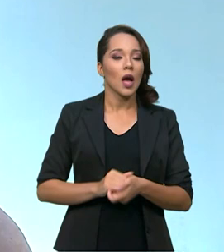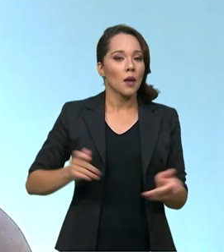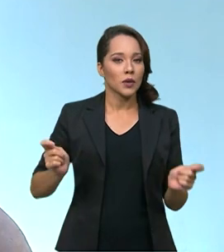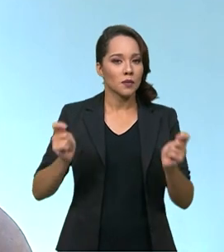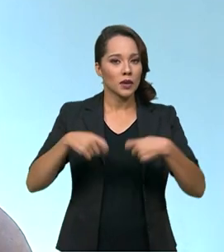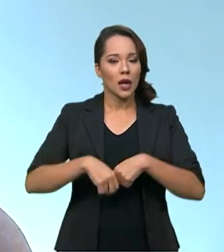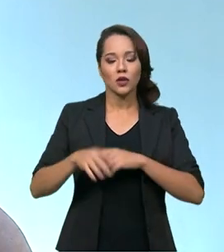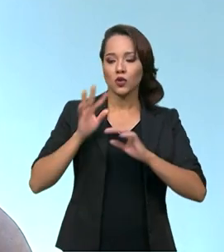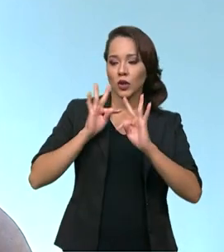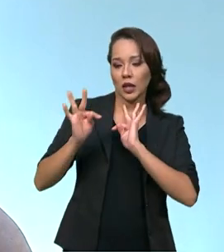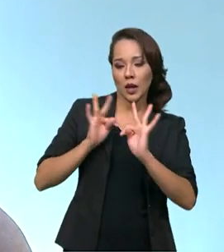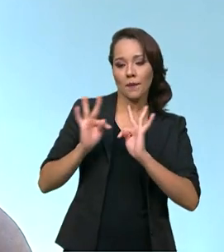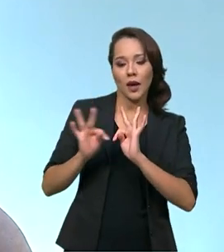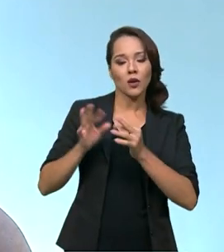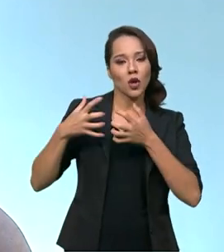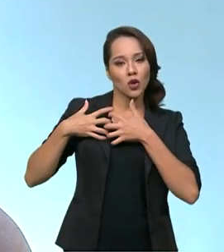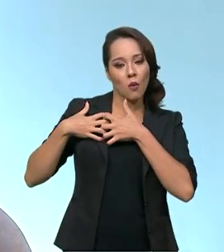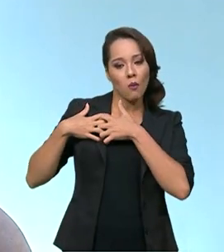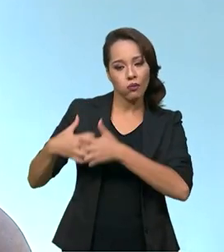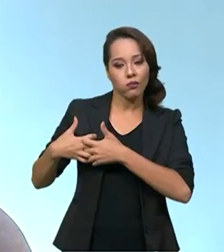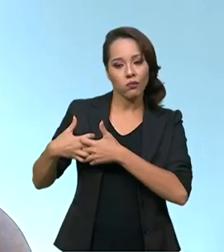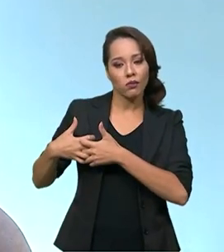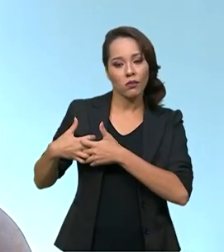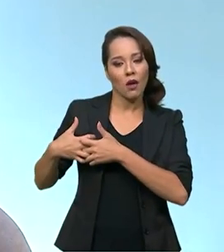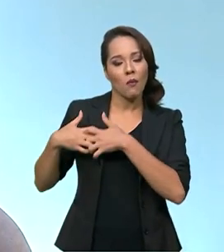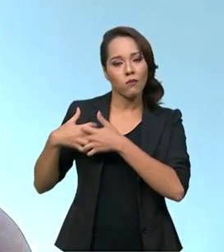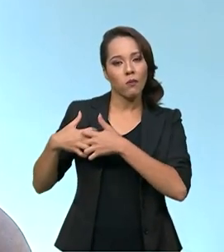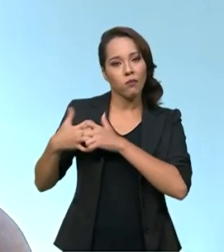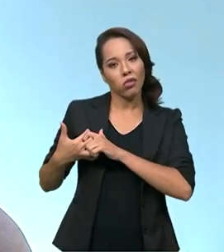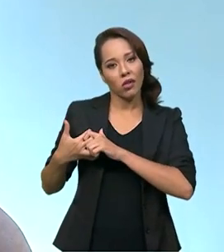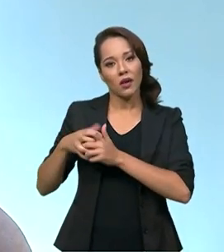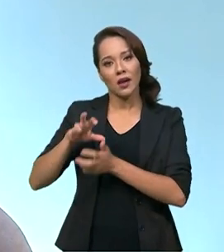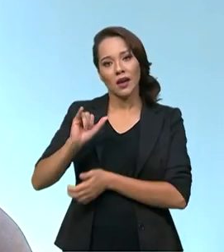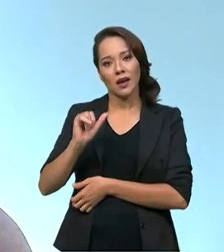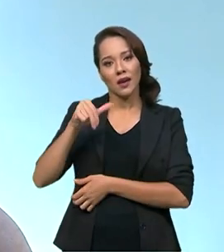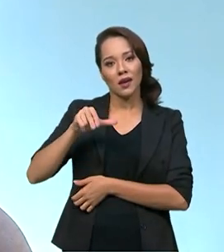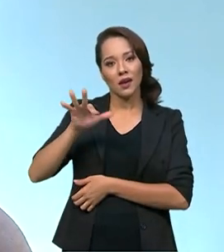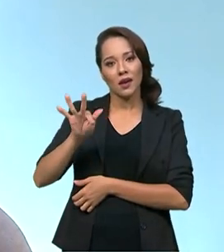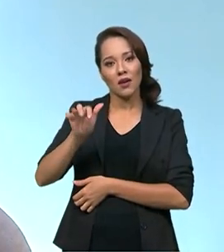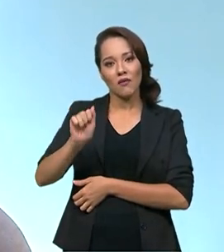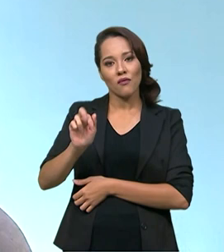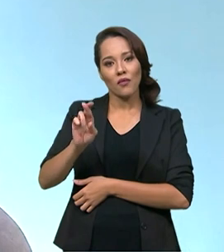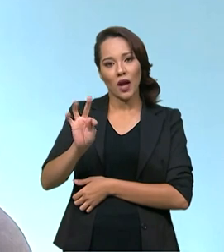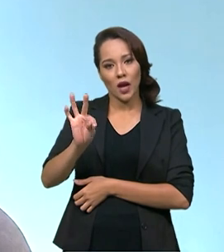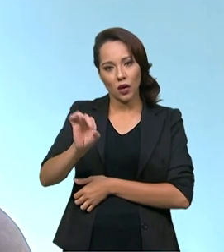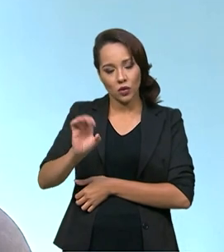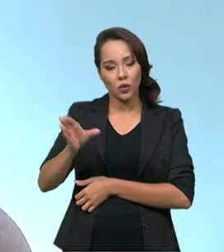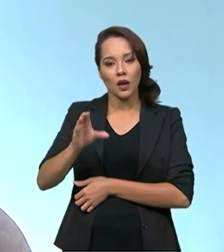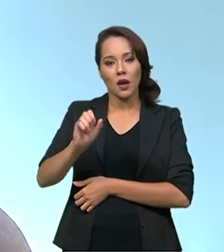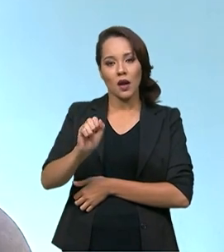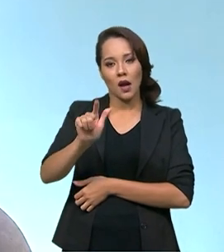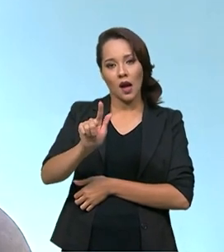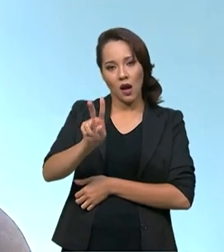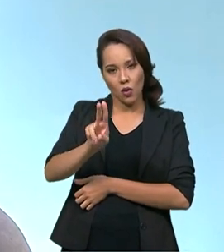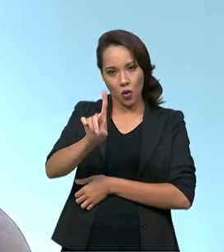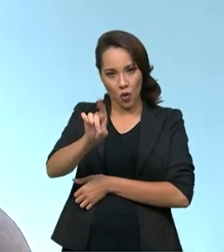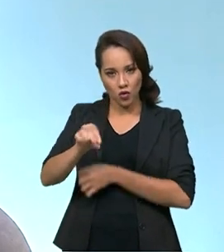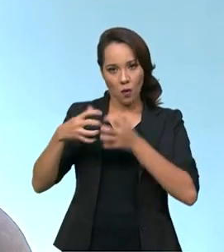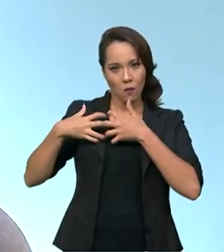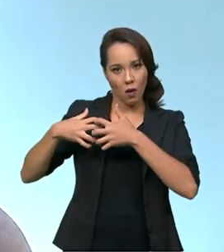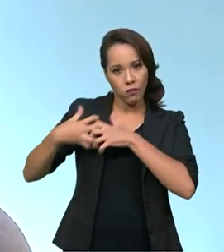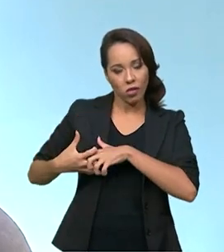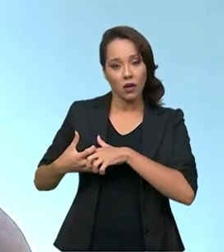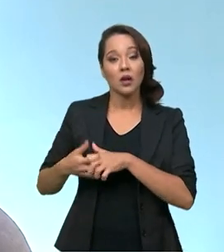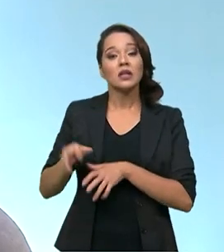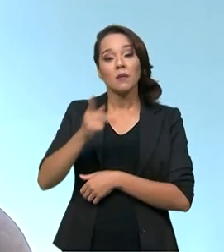possibilidade do tratamento do infarto agudo do miocárdio, agora de uma maneira organizada, na fase pré-hospitalar. Aqueles que